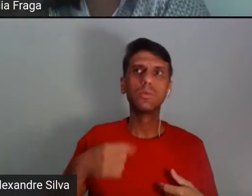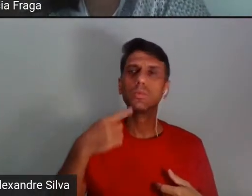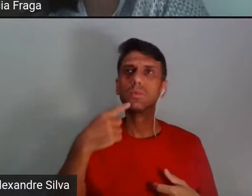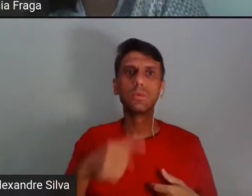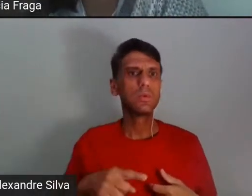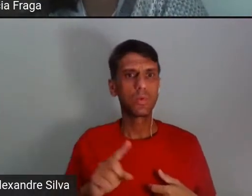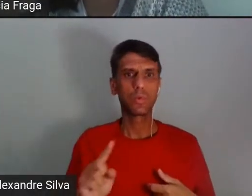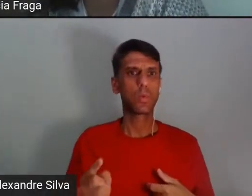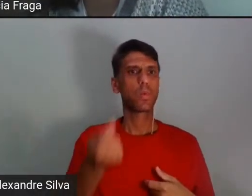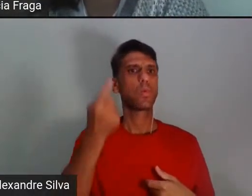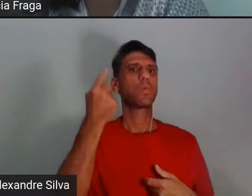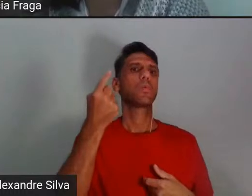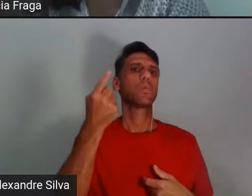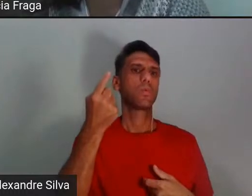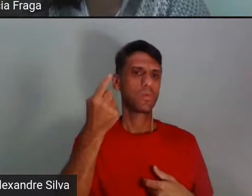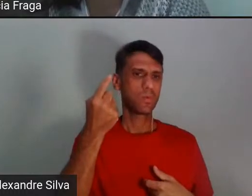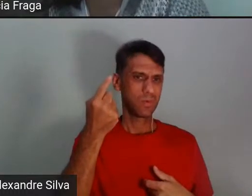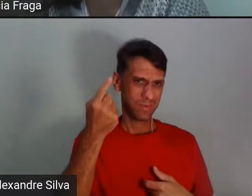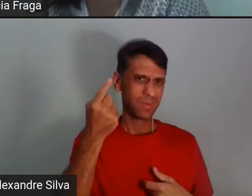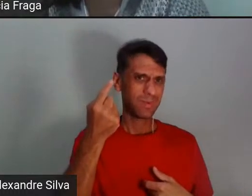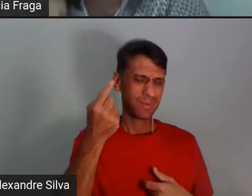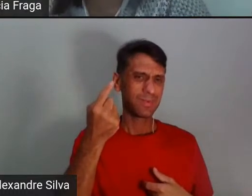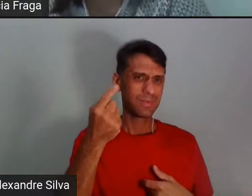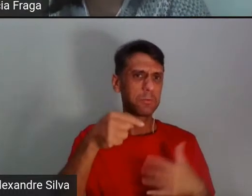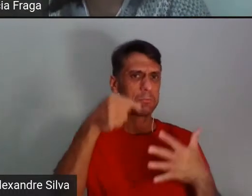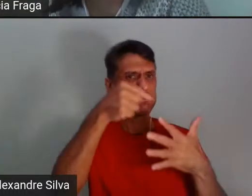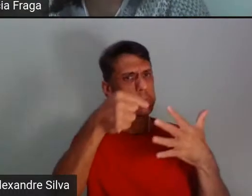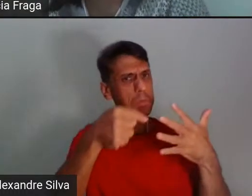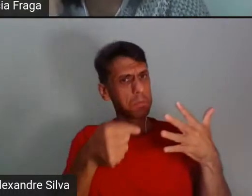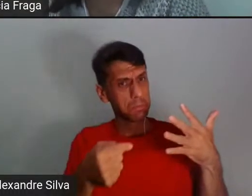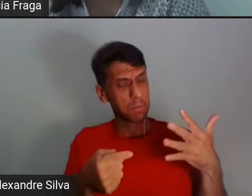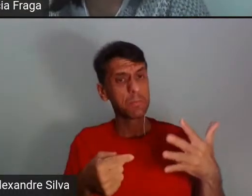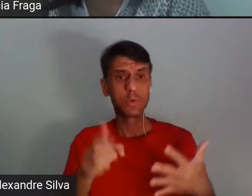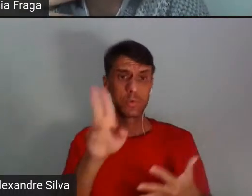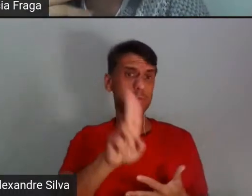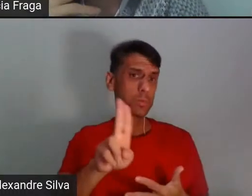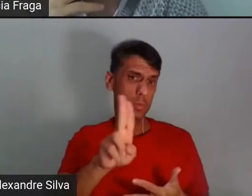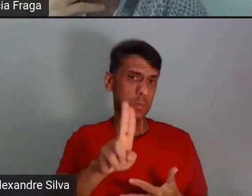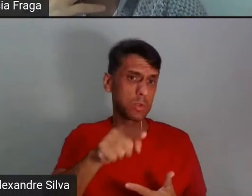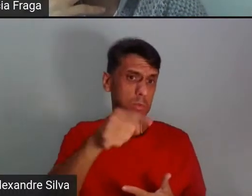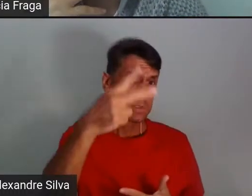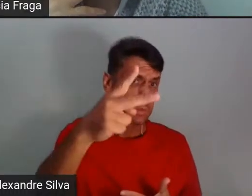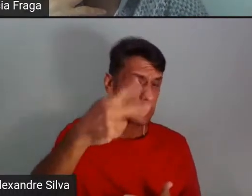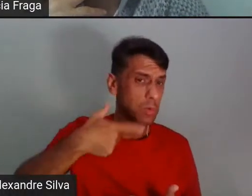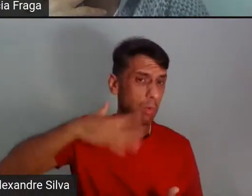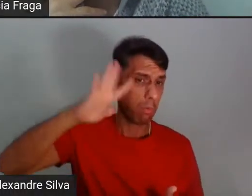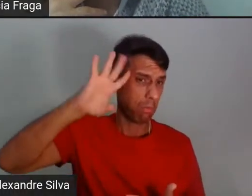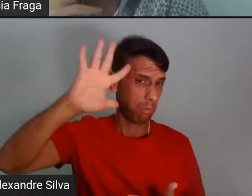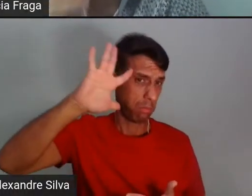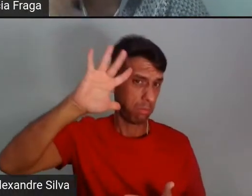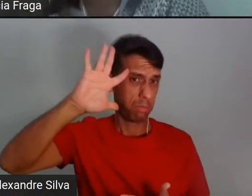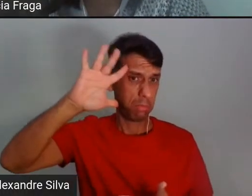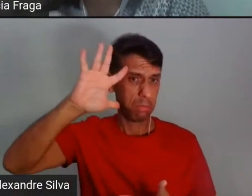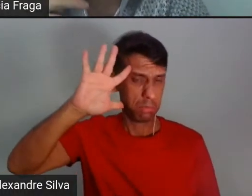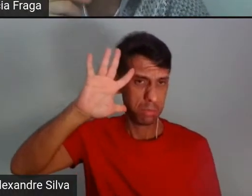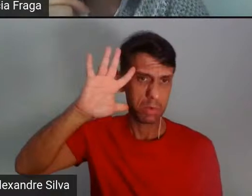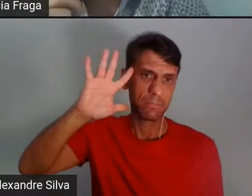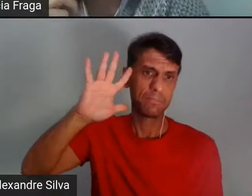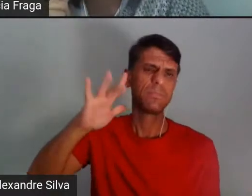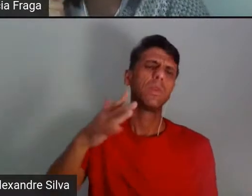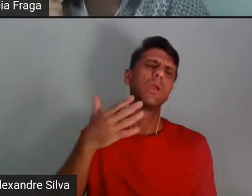ser o único parâmetro que você vai utilizar pra você fazer as suas reflexões, né? Eu tenho